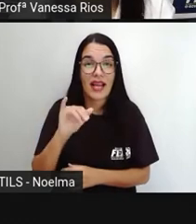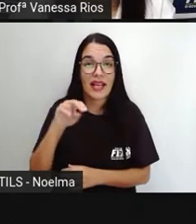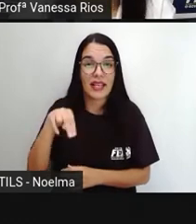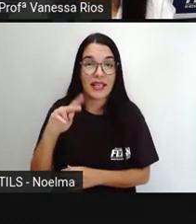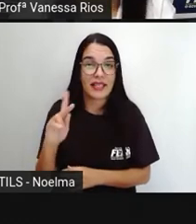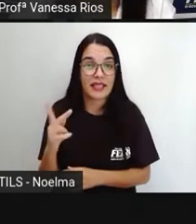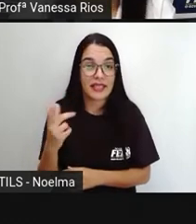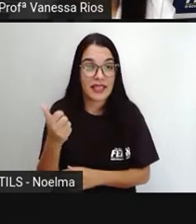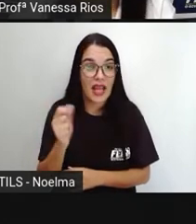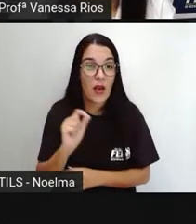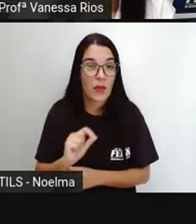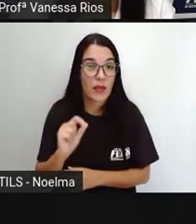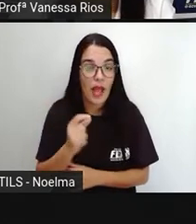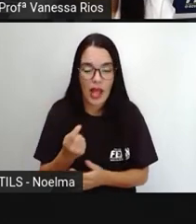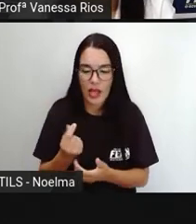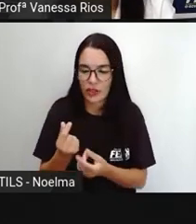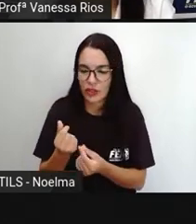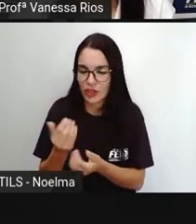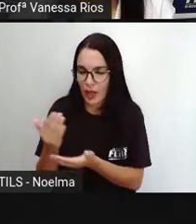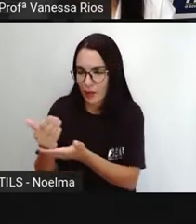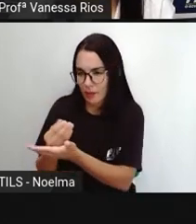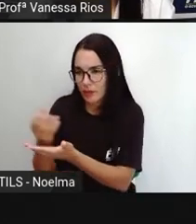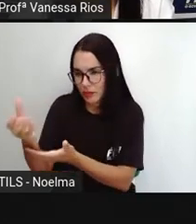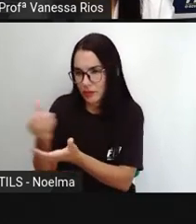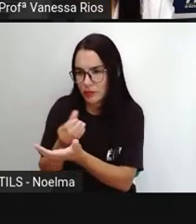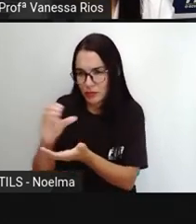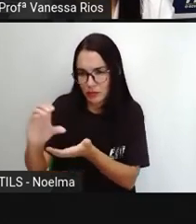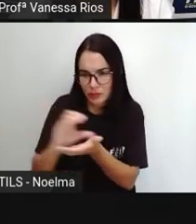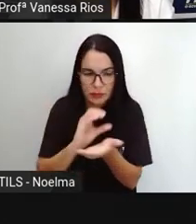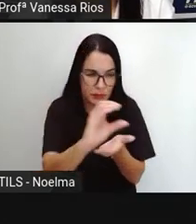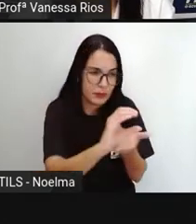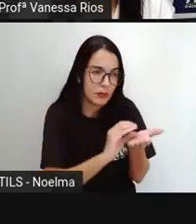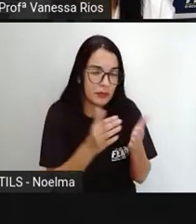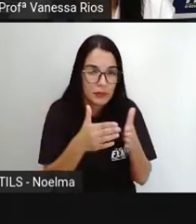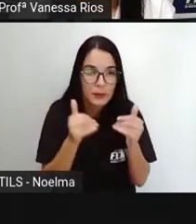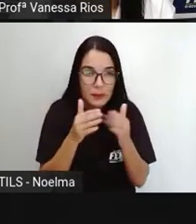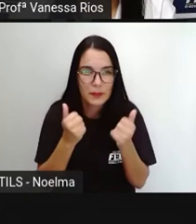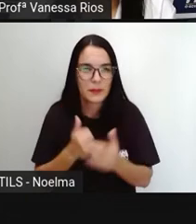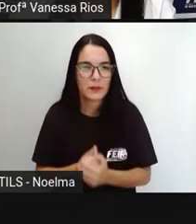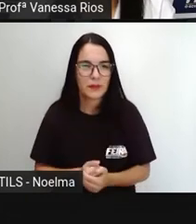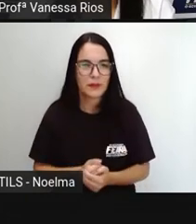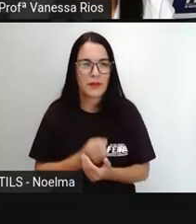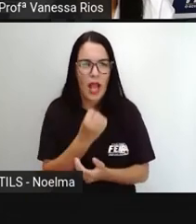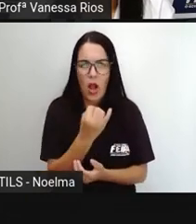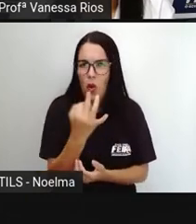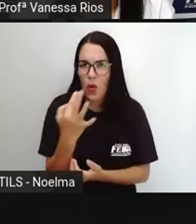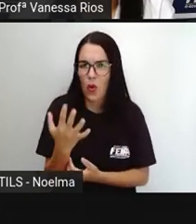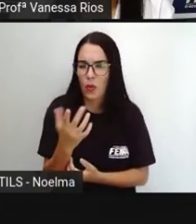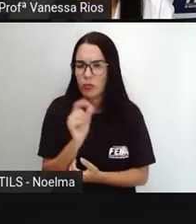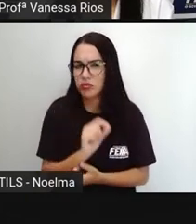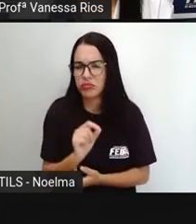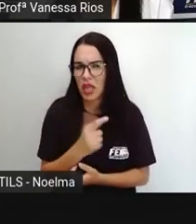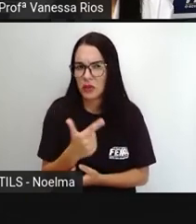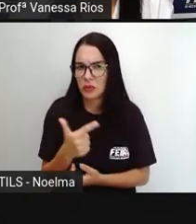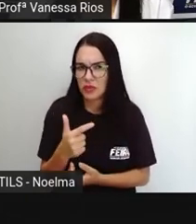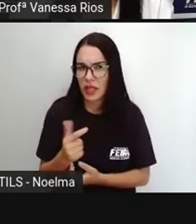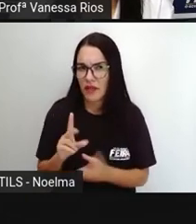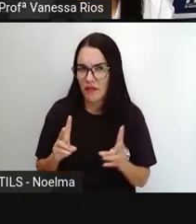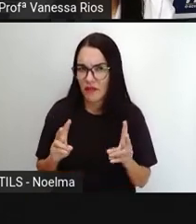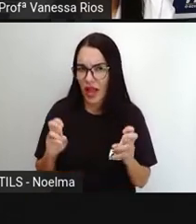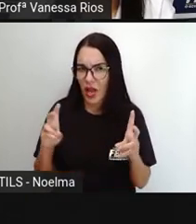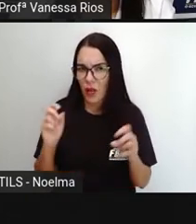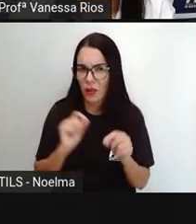bucha é no ato. Dar uma de bobo é pagar o pato. Coisa sem valor é coisa michuruca.